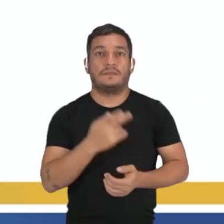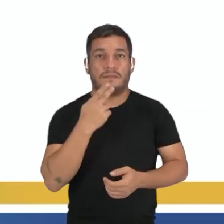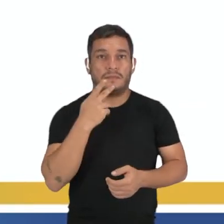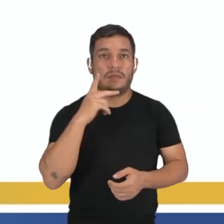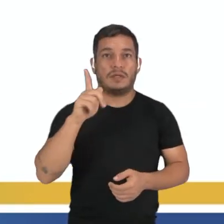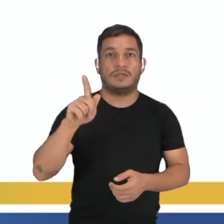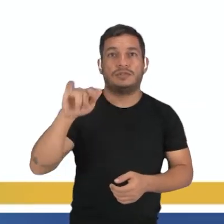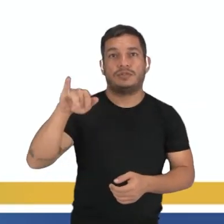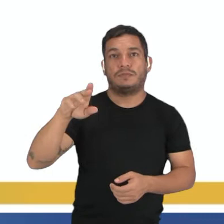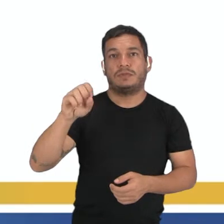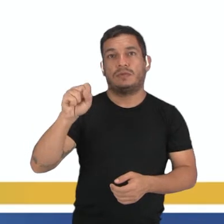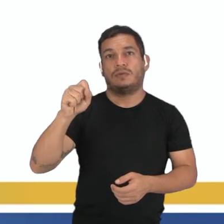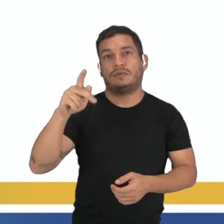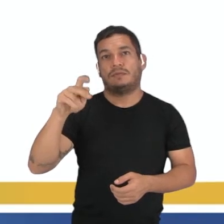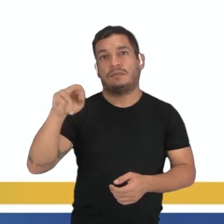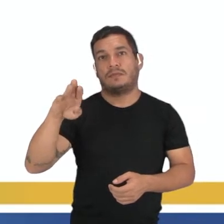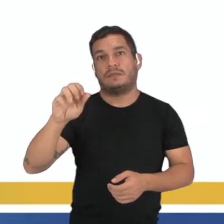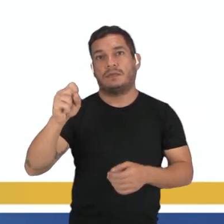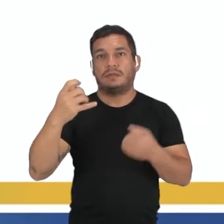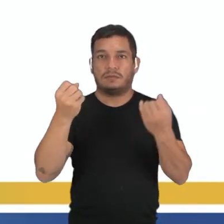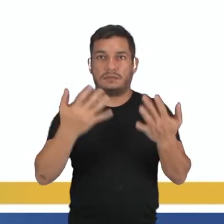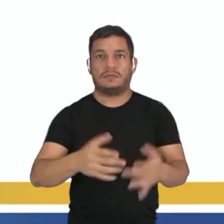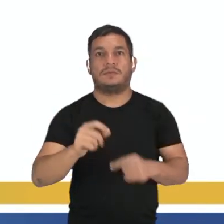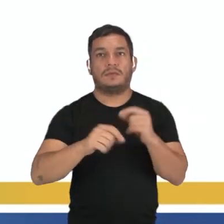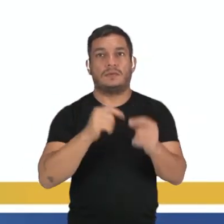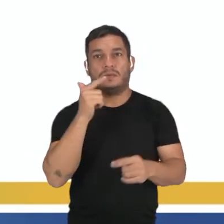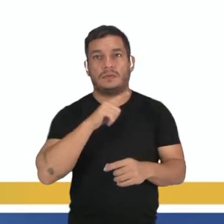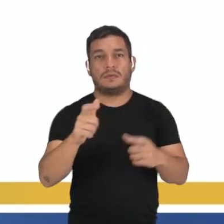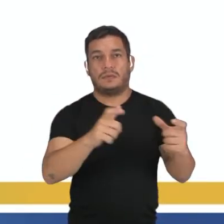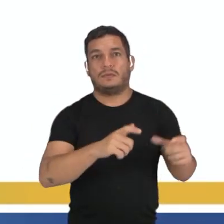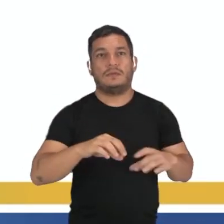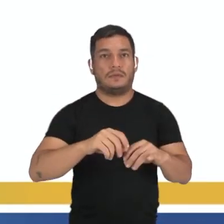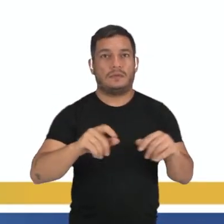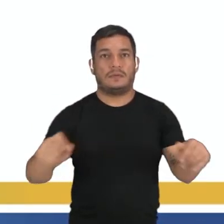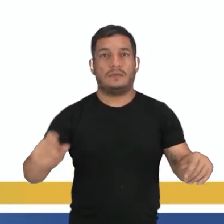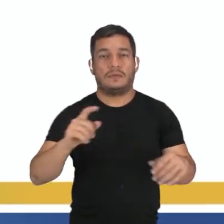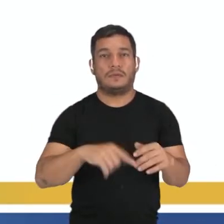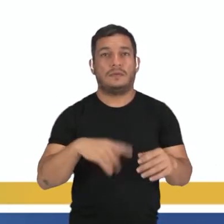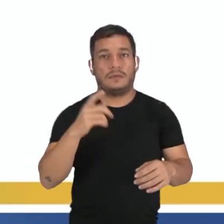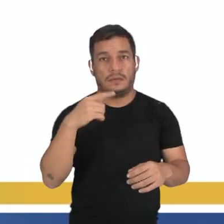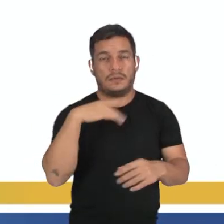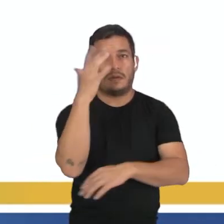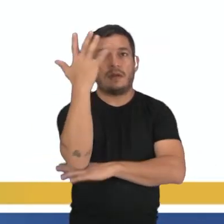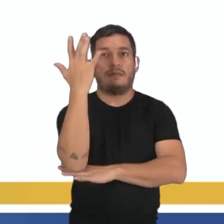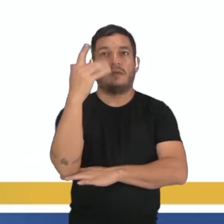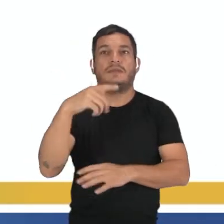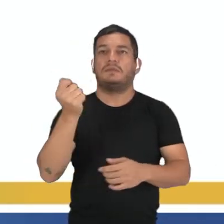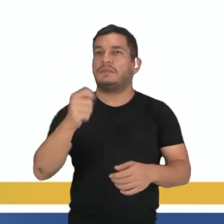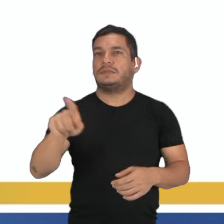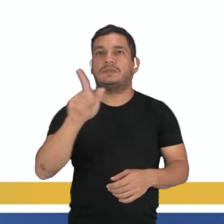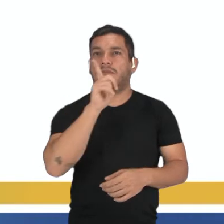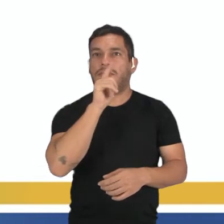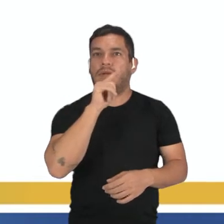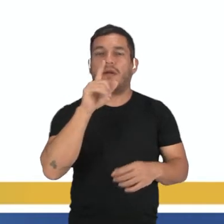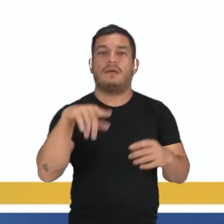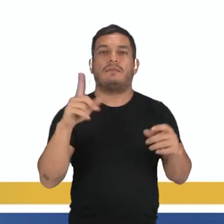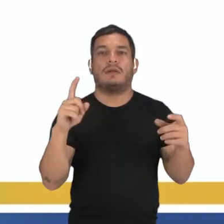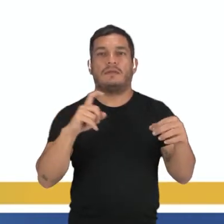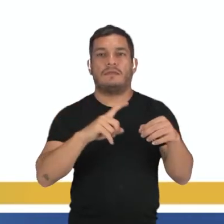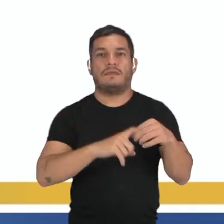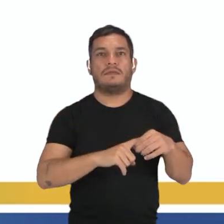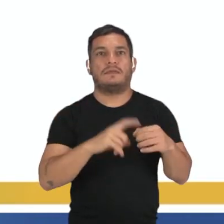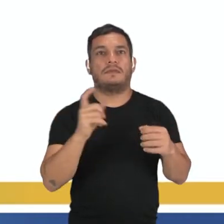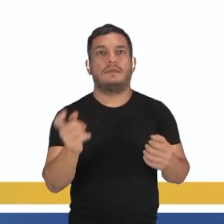que as gimnospermas conseguiram definitivamente conquistar o ambiente terrestre, uma vez que essas pontas não necessitam de água para sua